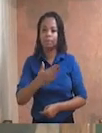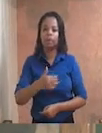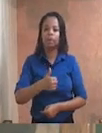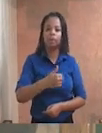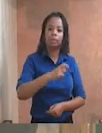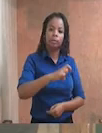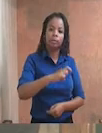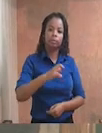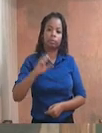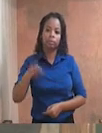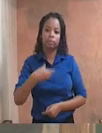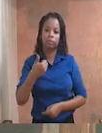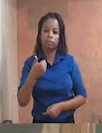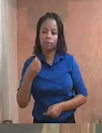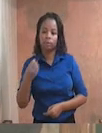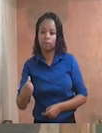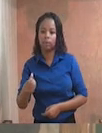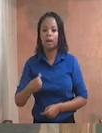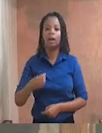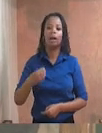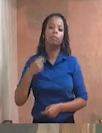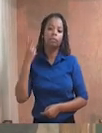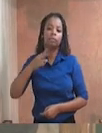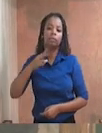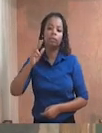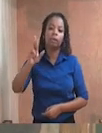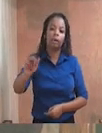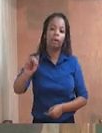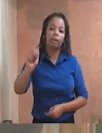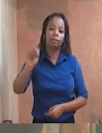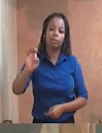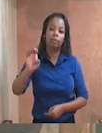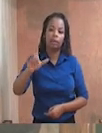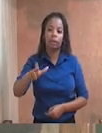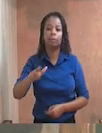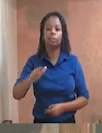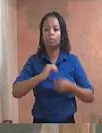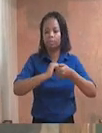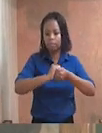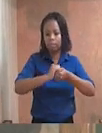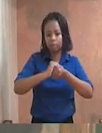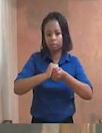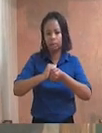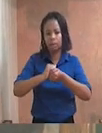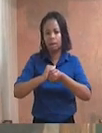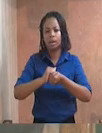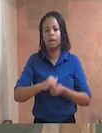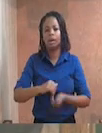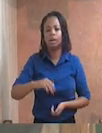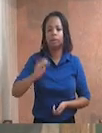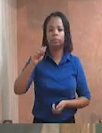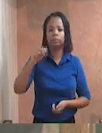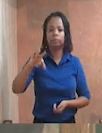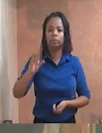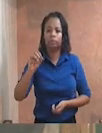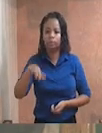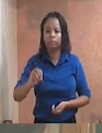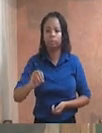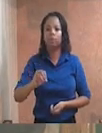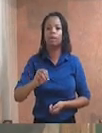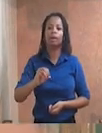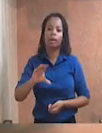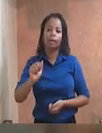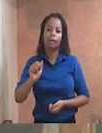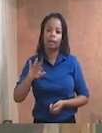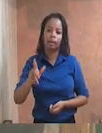Do vereador Miriam, Rafael Nascimento de Lacerda de Barros, consignando moção de aplausos ao ilustríssimo senhor Antônio Carlos Ferreira da Nascimento, soldado PM.